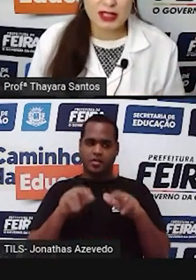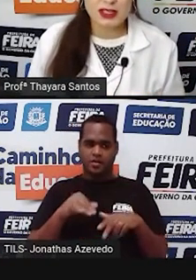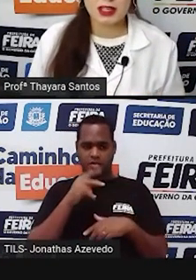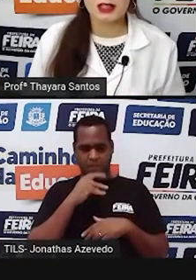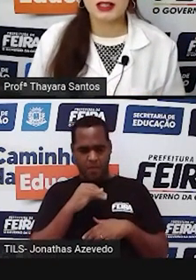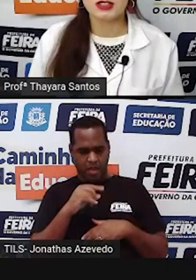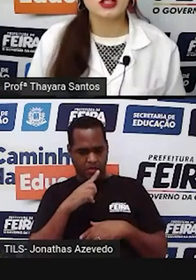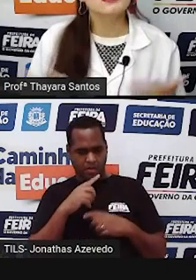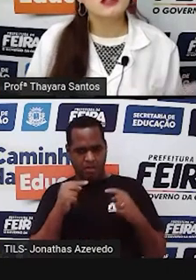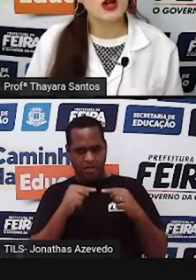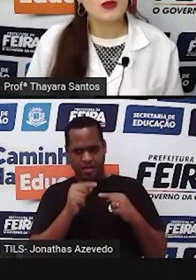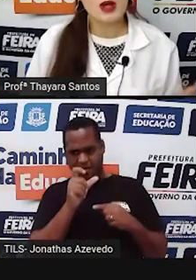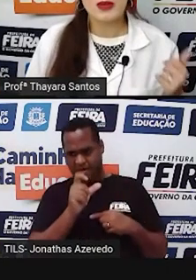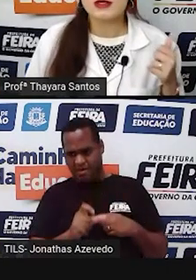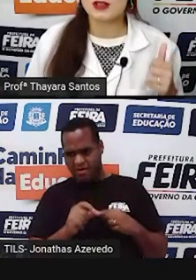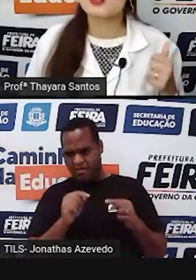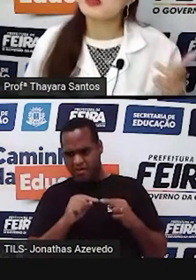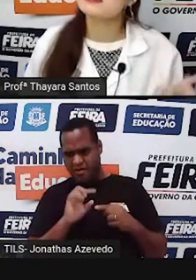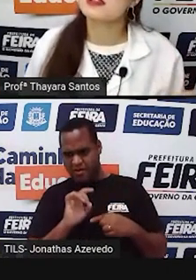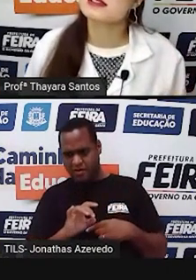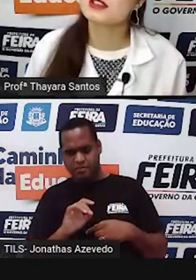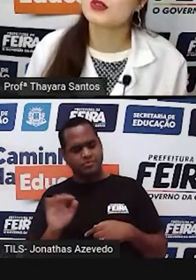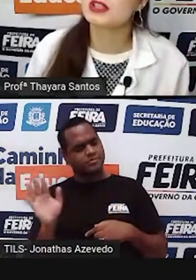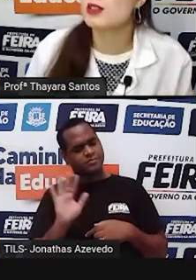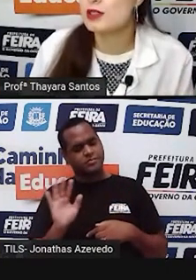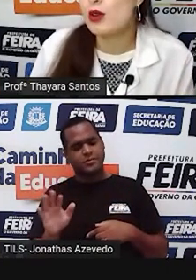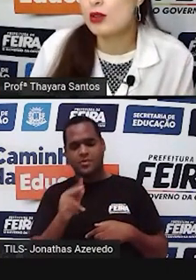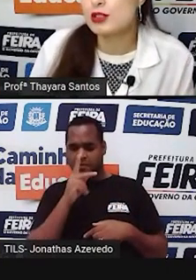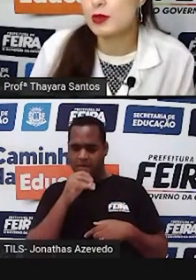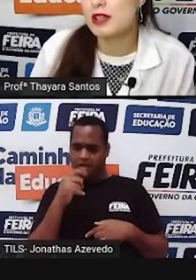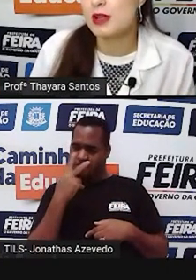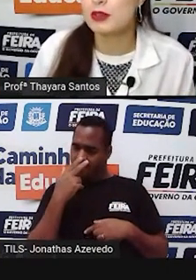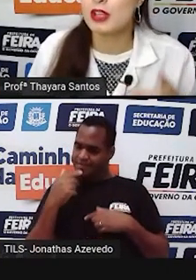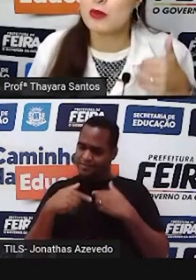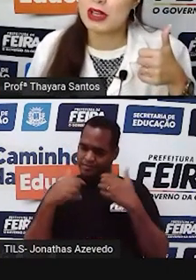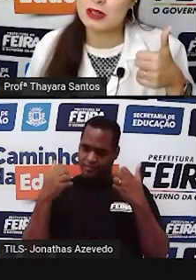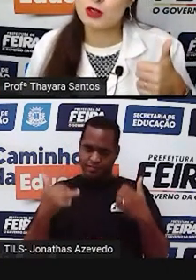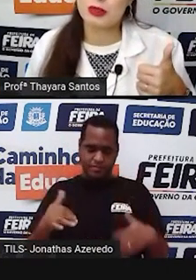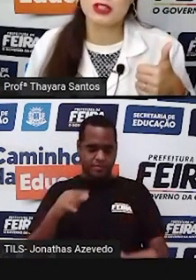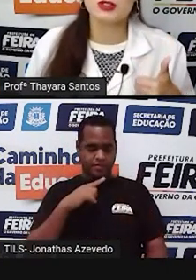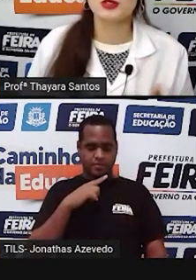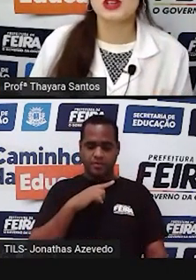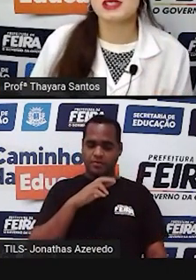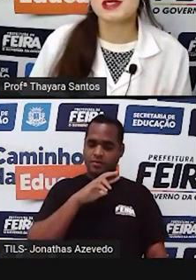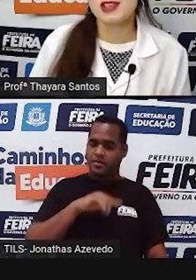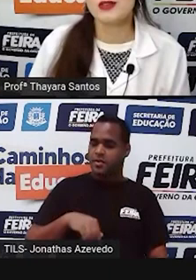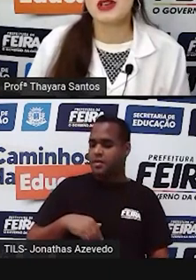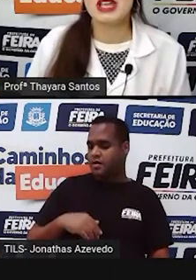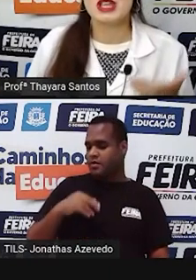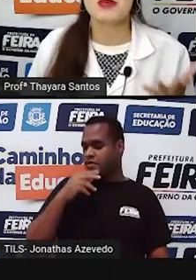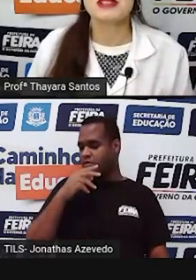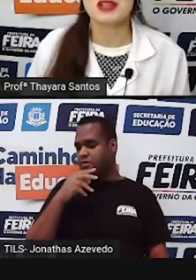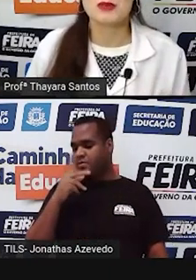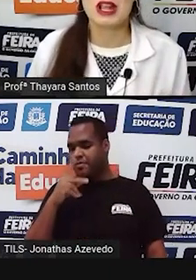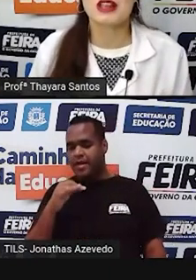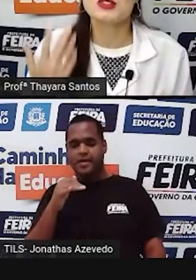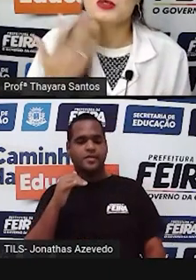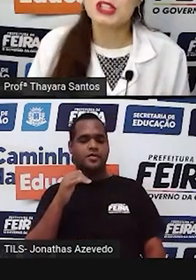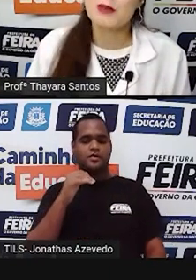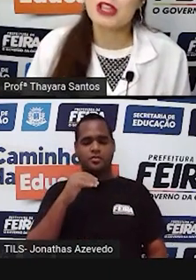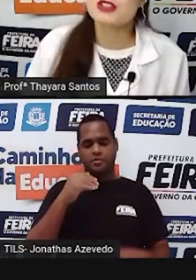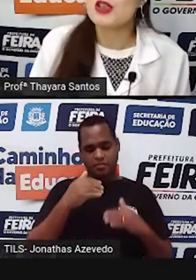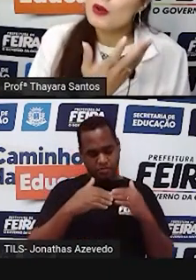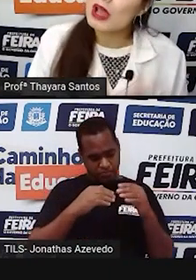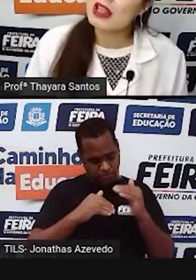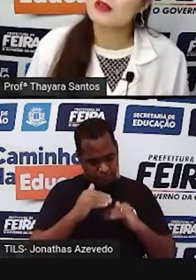podem ter essa característica? Não, pode ser que os pais dela sejam heterozigotos, por exemplo, tem um alelo dominante e outro recessivo. E passaram para ela